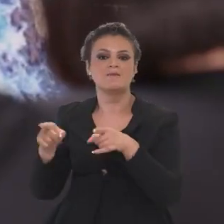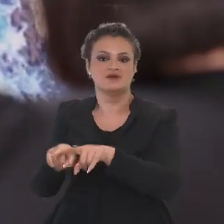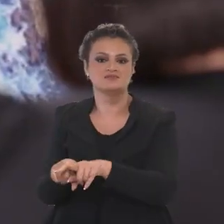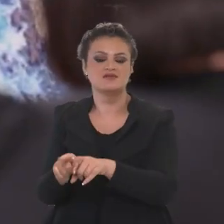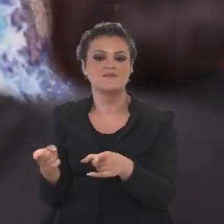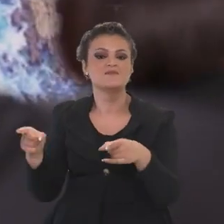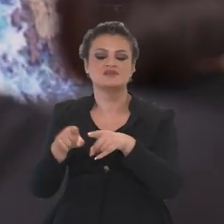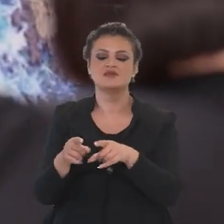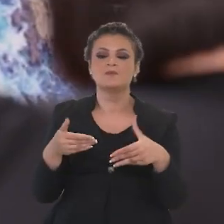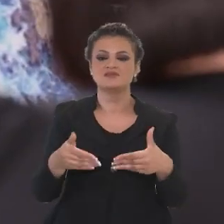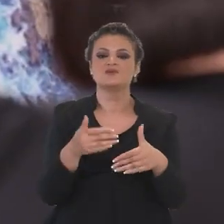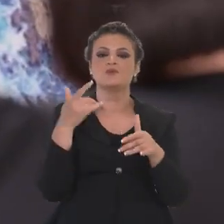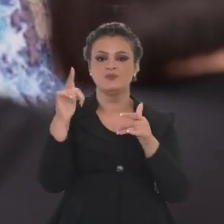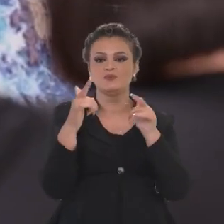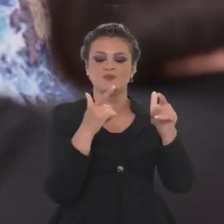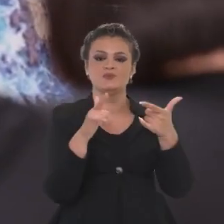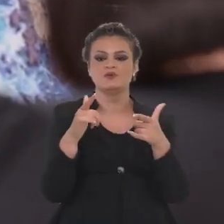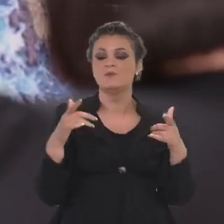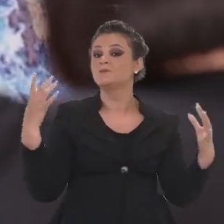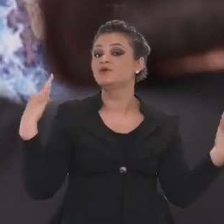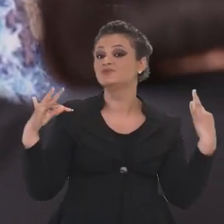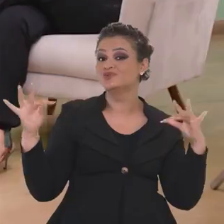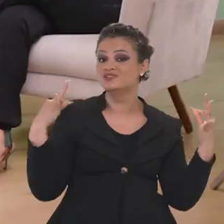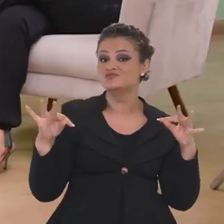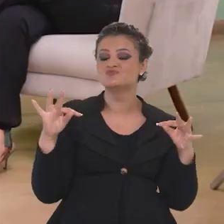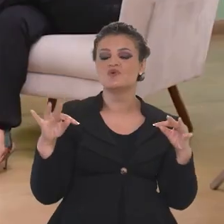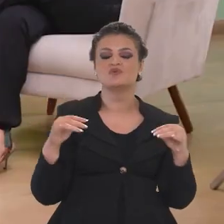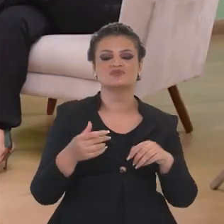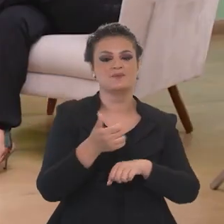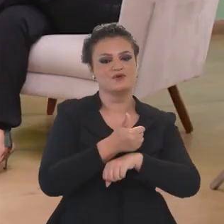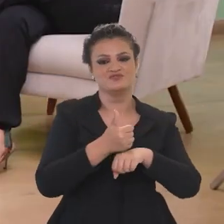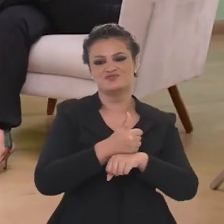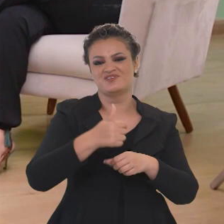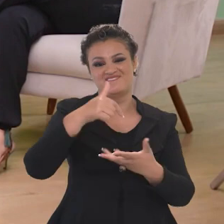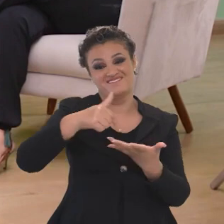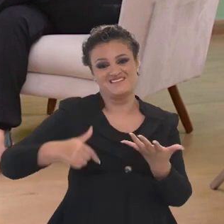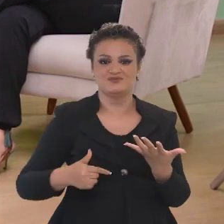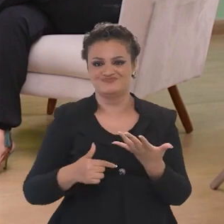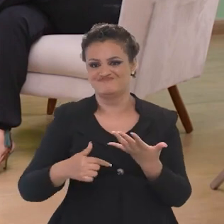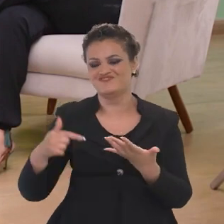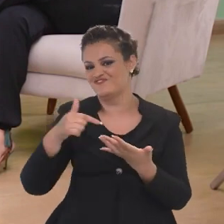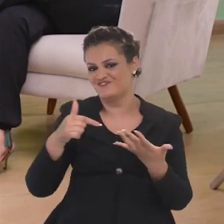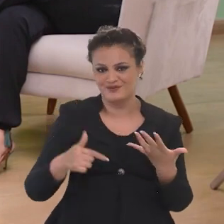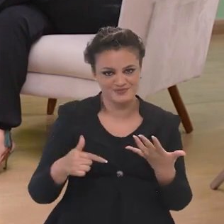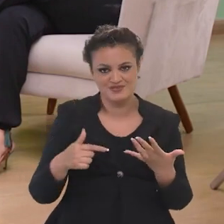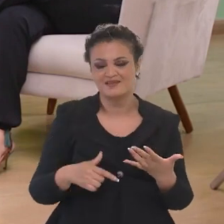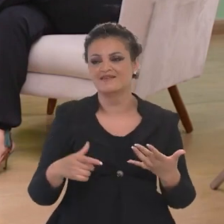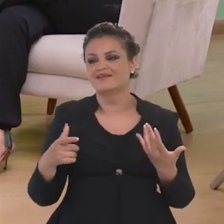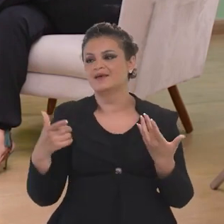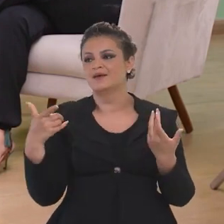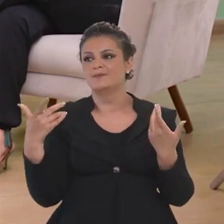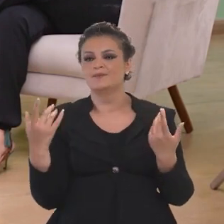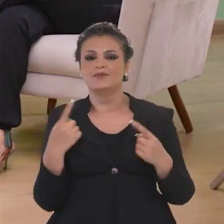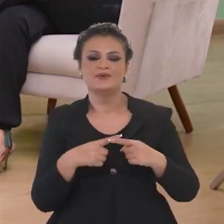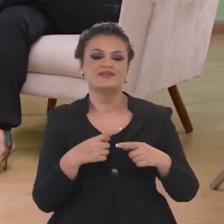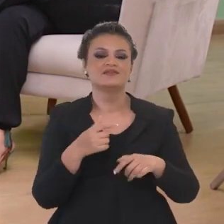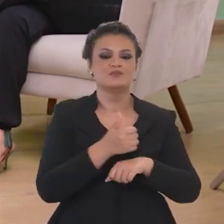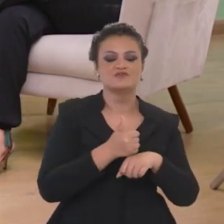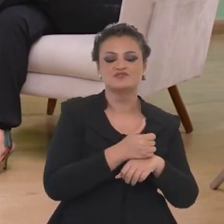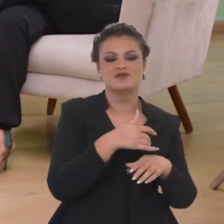em parceria com outros ministérios, porque o turismo, ele é interdisciplinar, né? Ele vai, eu tenho que trabalhar com